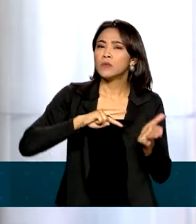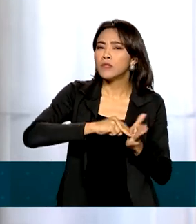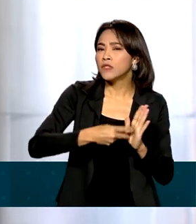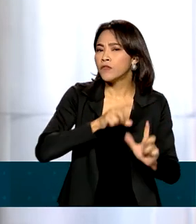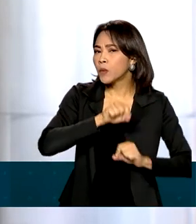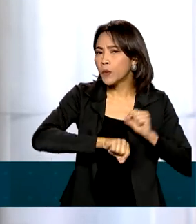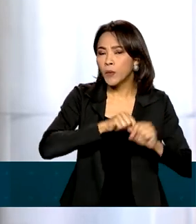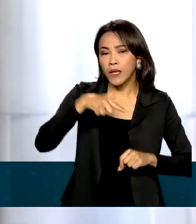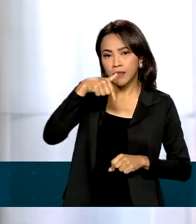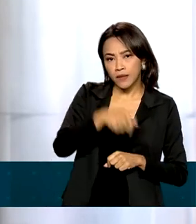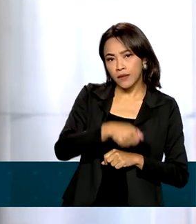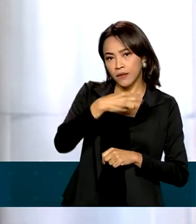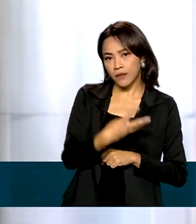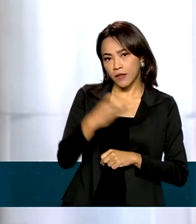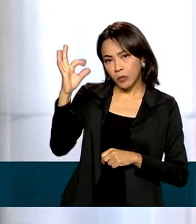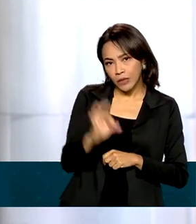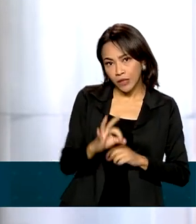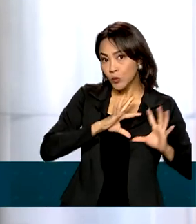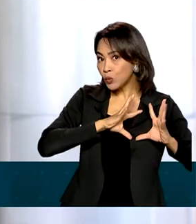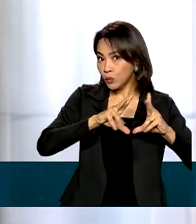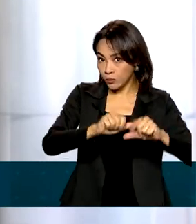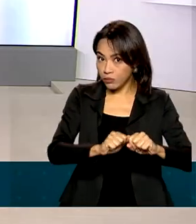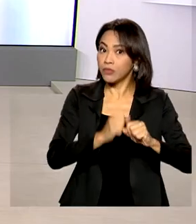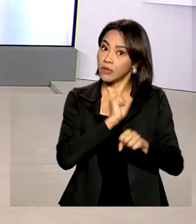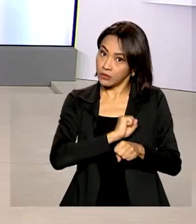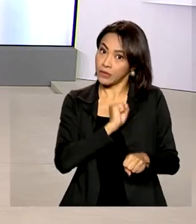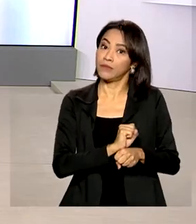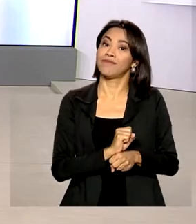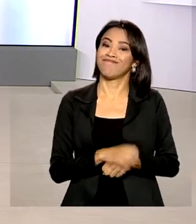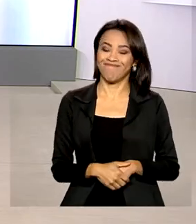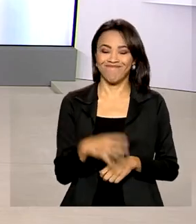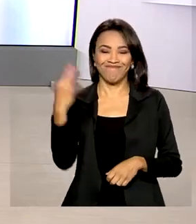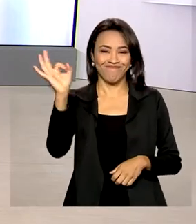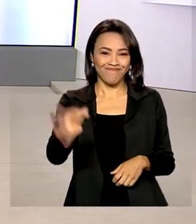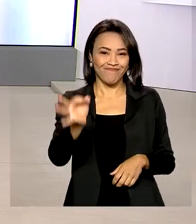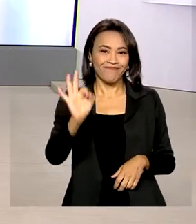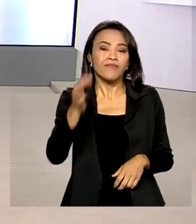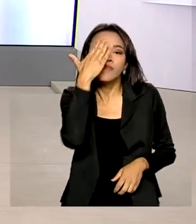73% do total esperado. Renata. Tá certo, Glauco. Obrigada pelas suas informações.